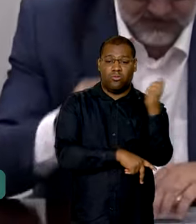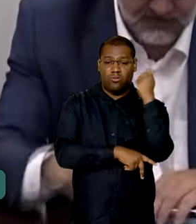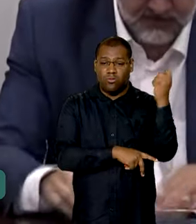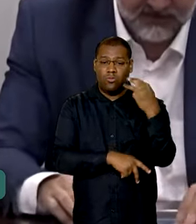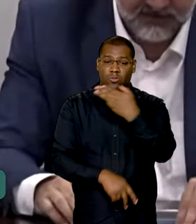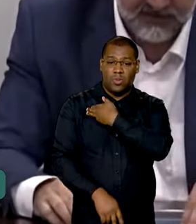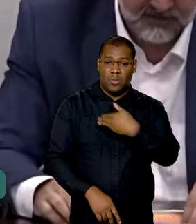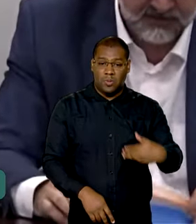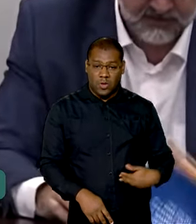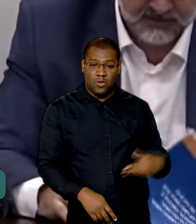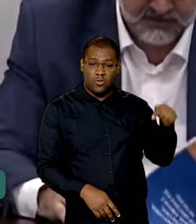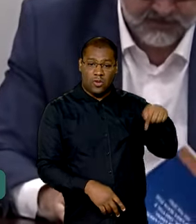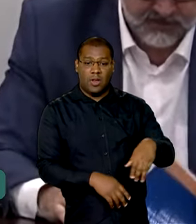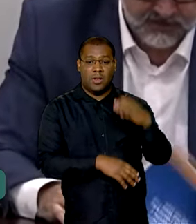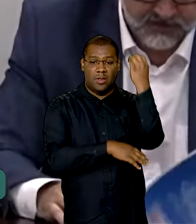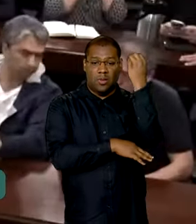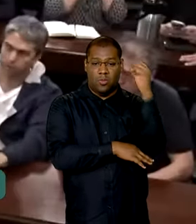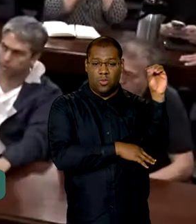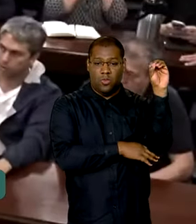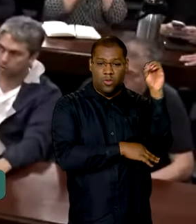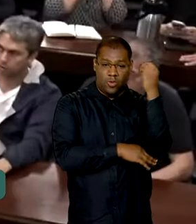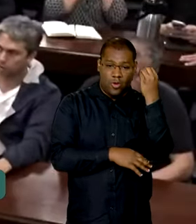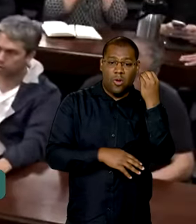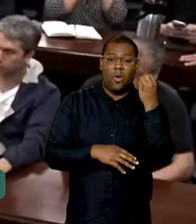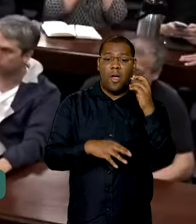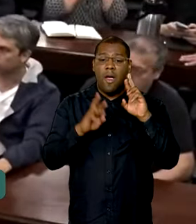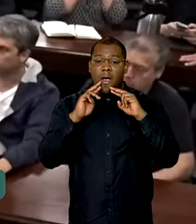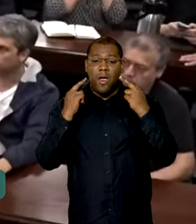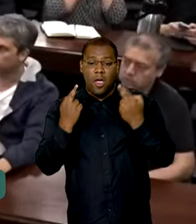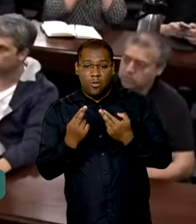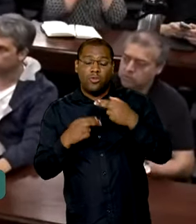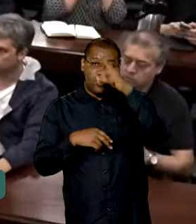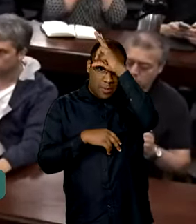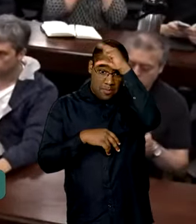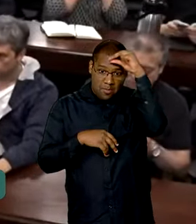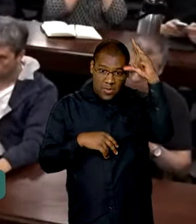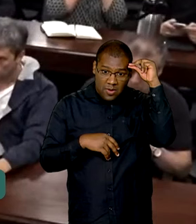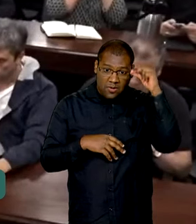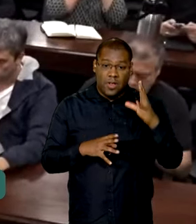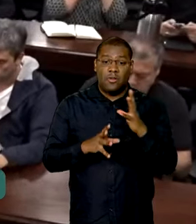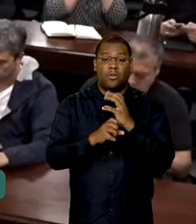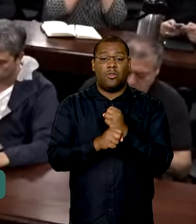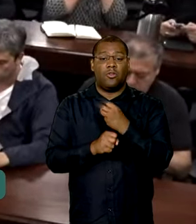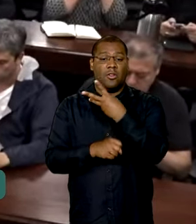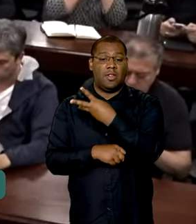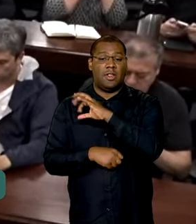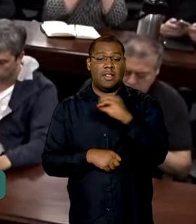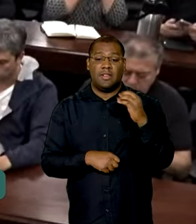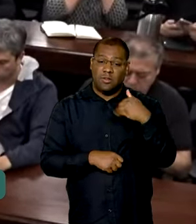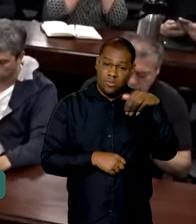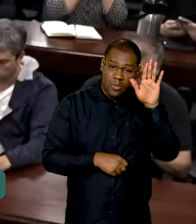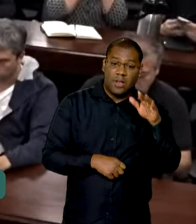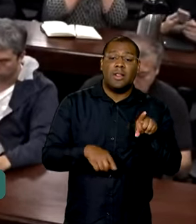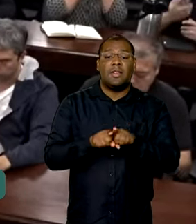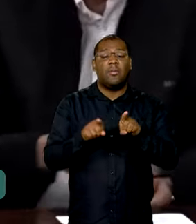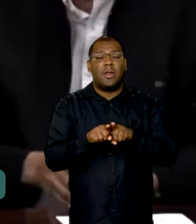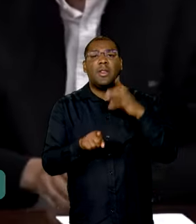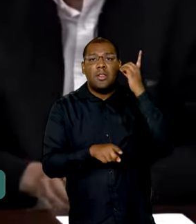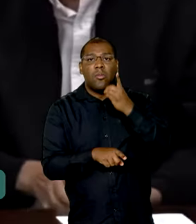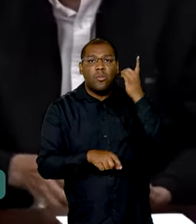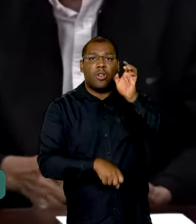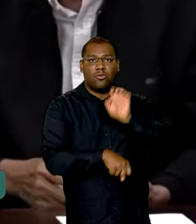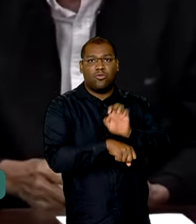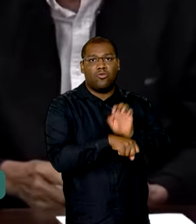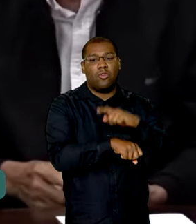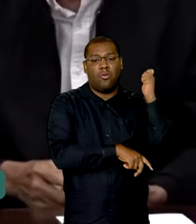estão aqui em Porto Alegre já se reuniram com mais de 300 prefeitos das regiões afetadas e também com deputados do Estado. O